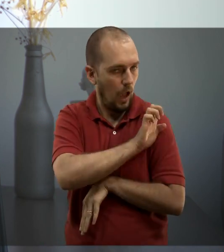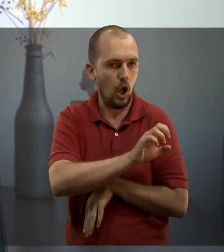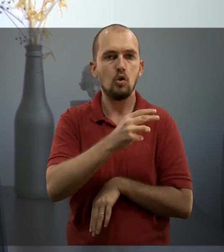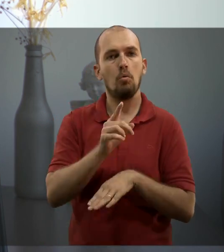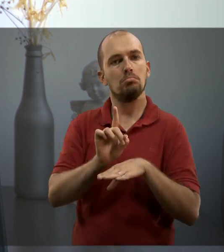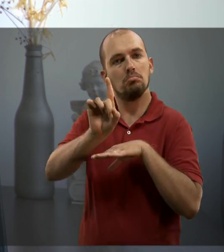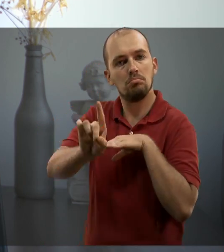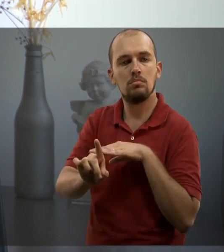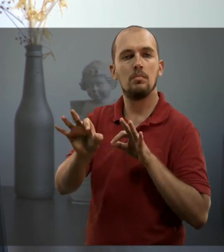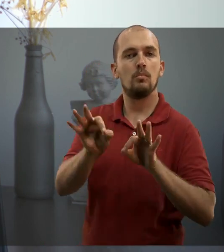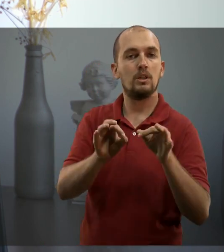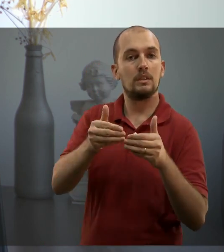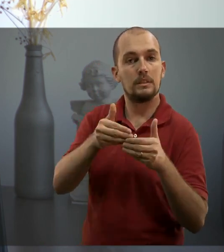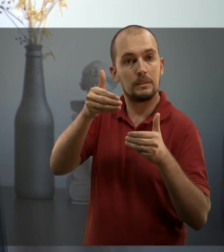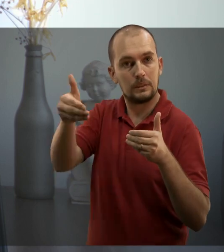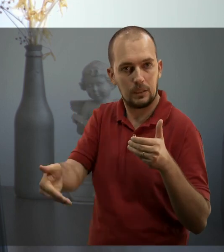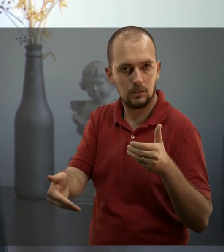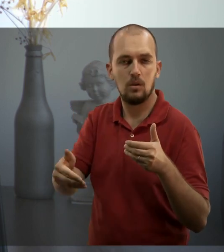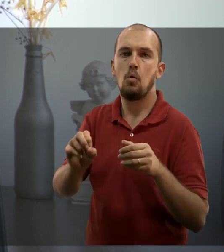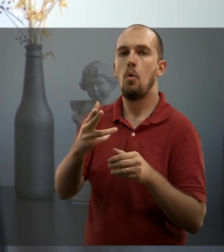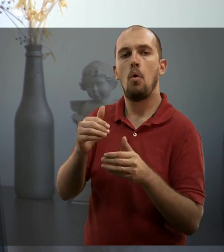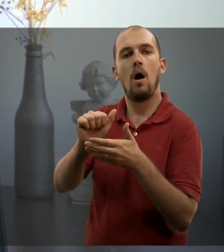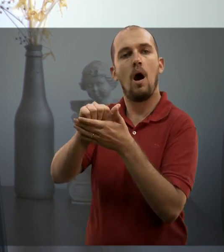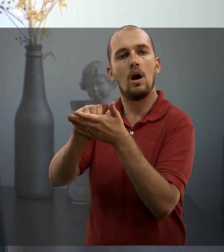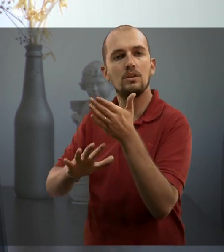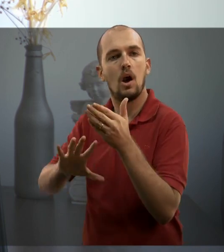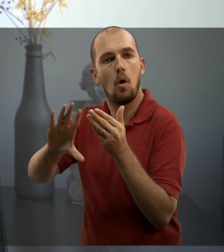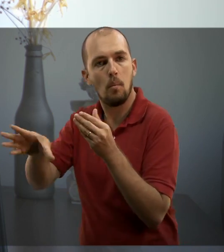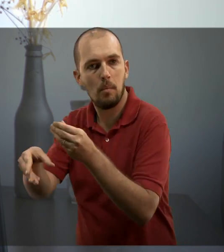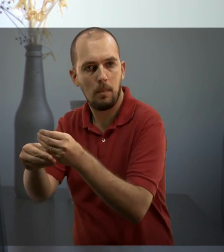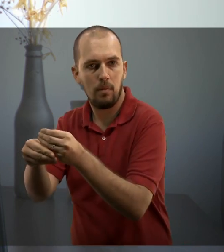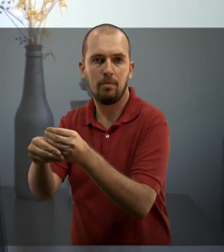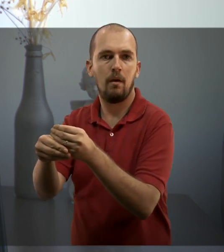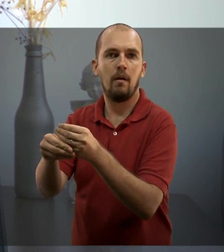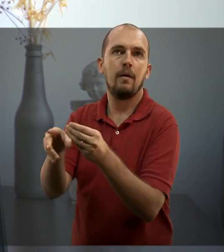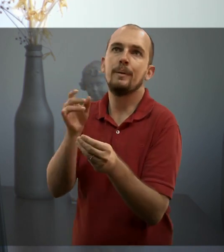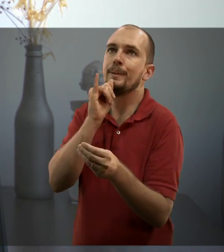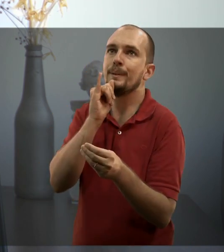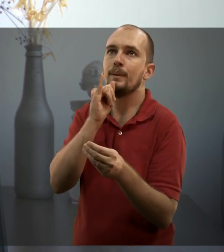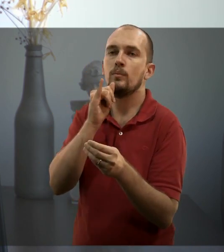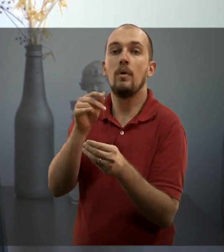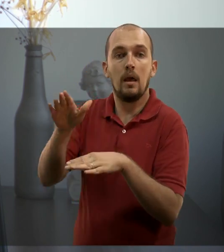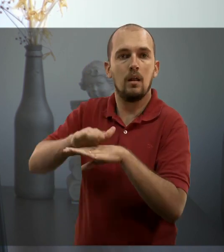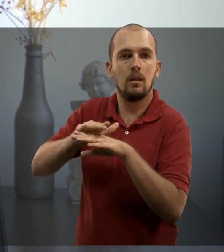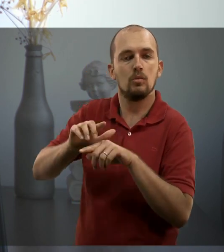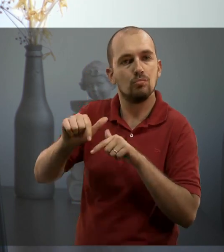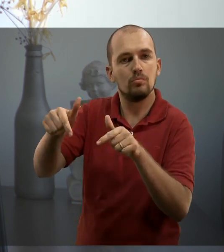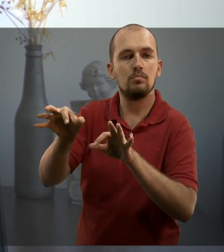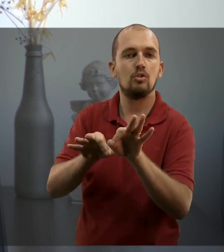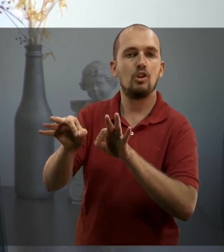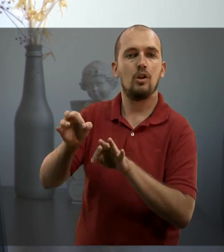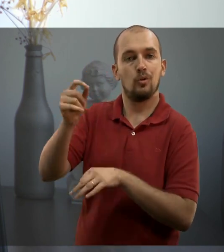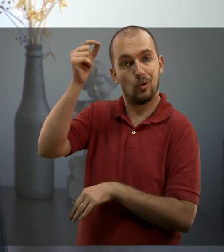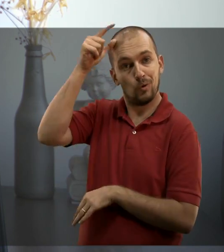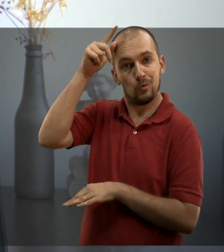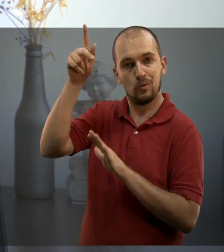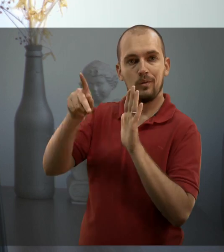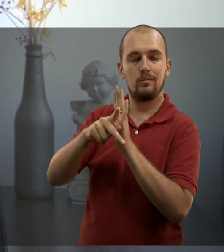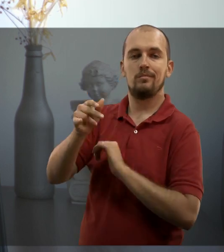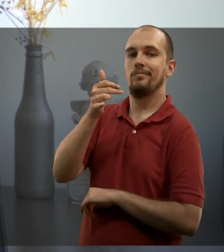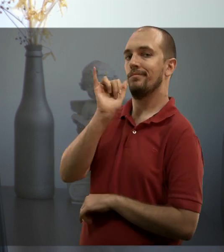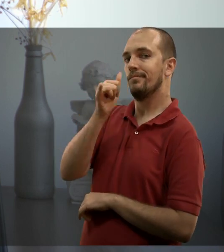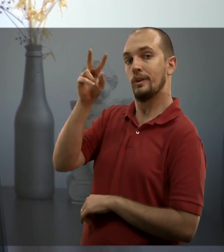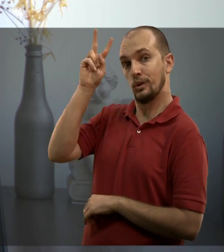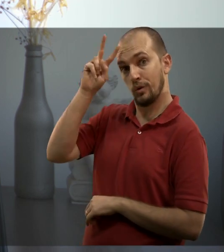estágio, mas na perspectiva de projetos de extensão, de atividades complementares, desenvolvendo projetos culturais de